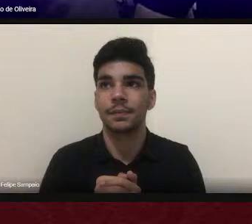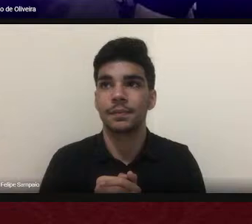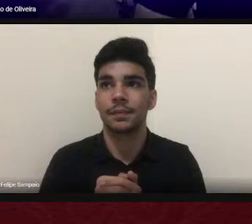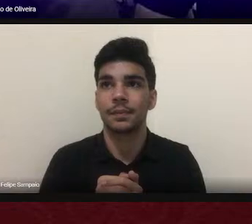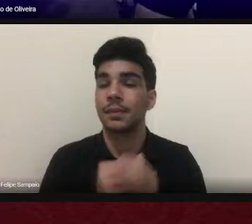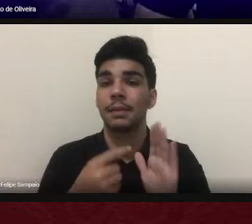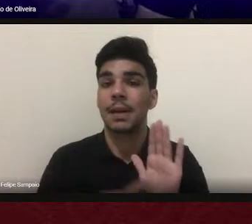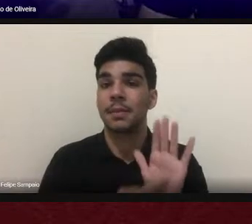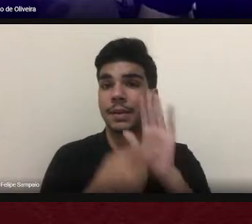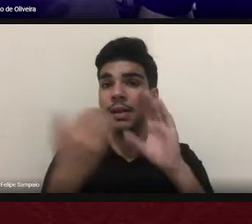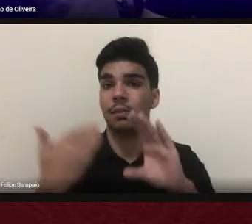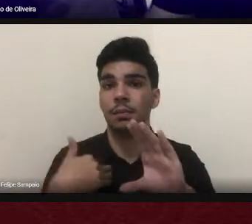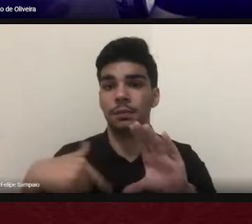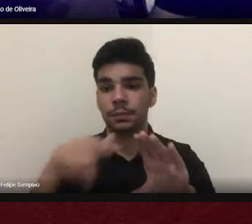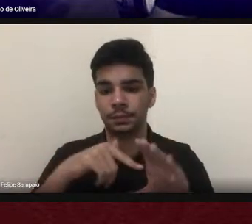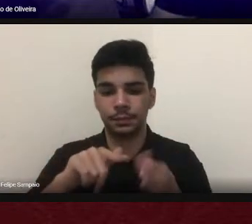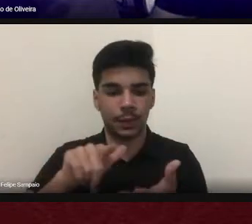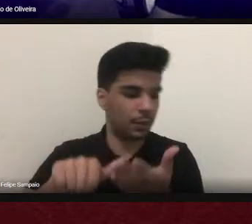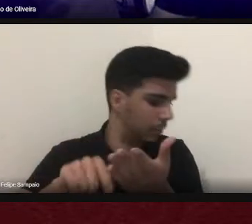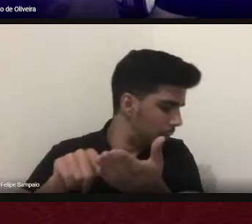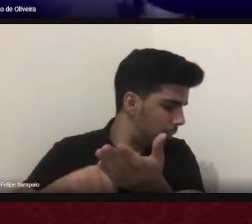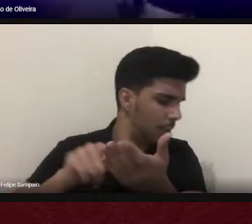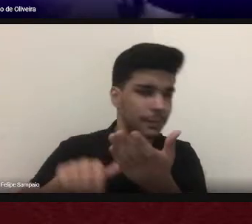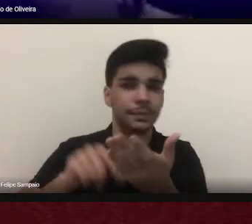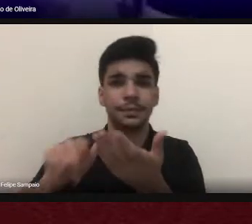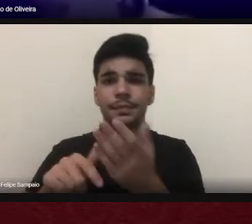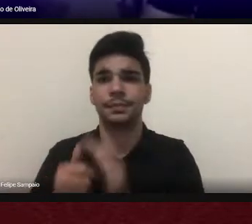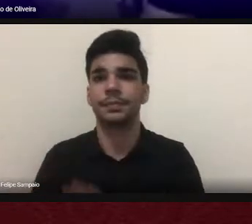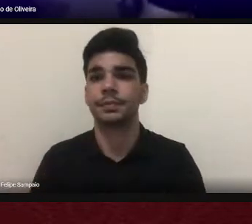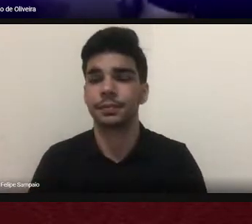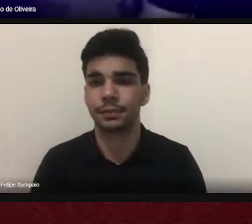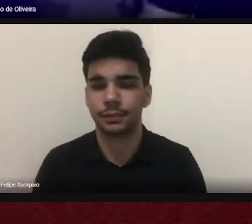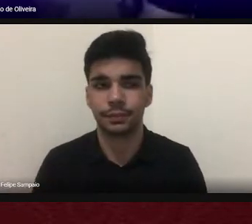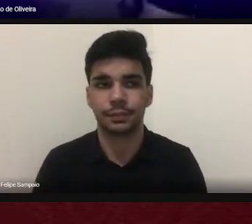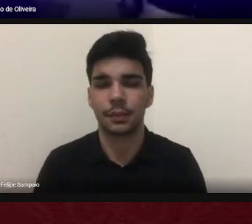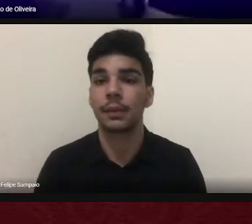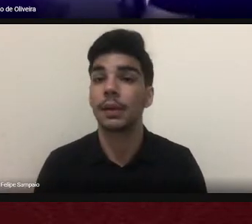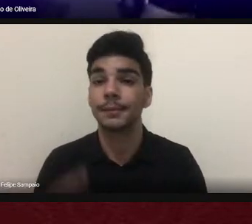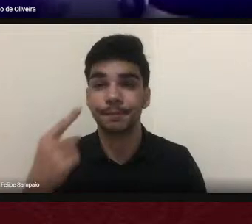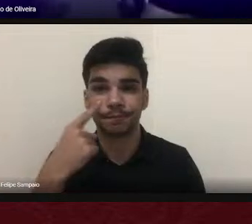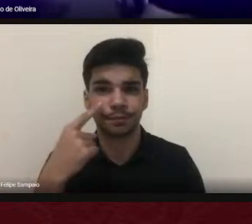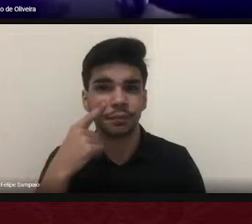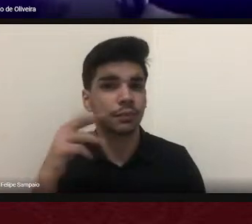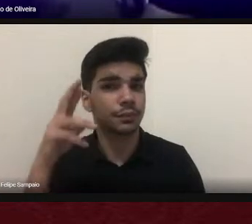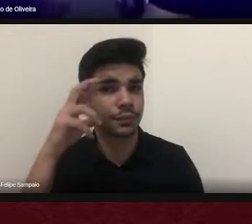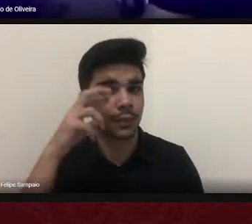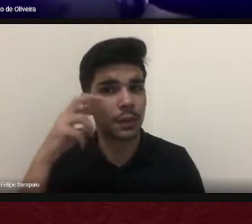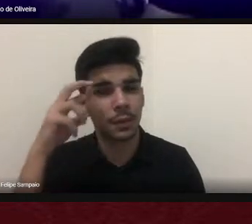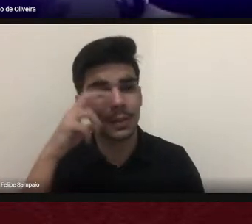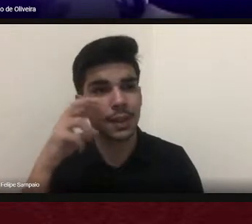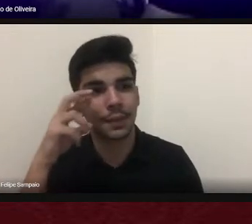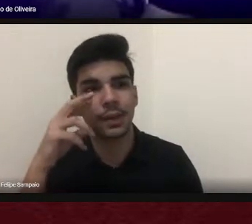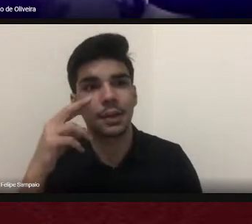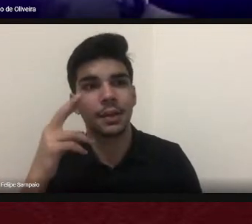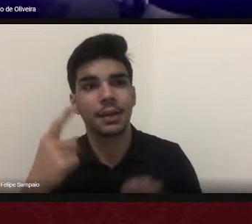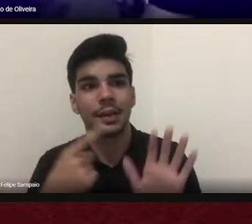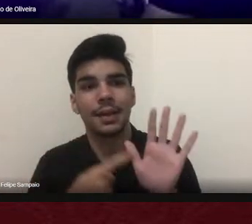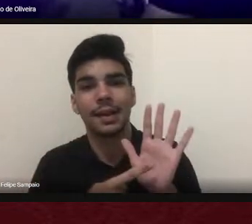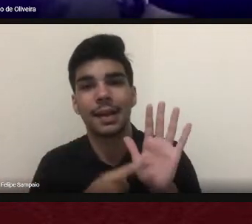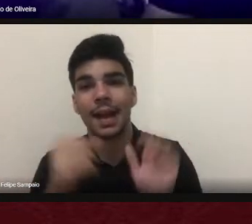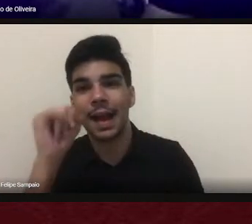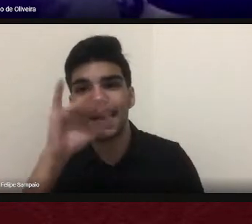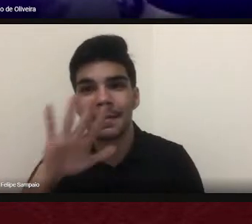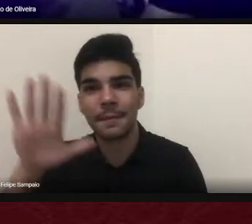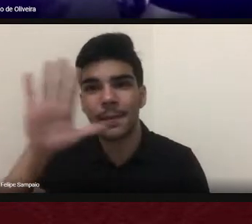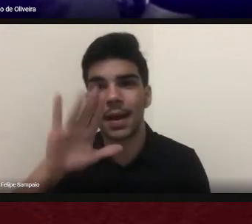é claro que eu faço esse agradecimento observando a imagem do Giovanni aqui no meu canto superior